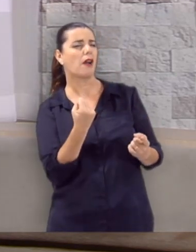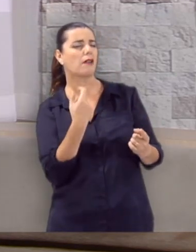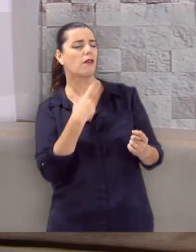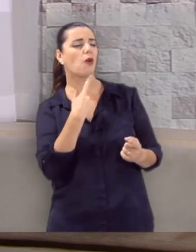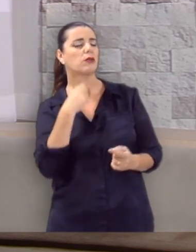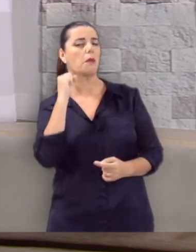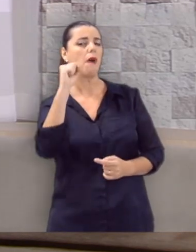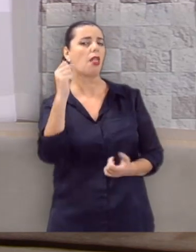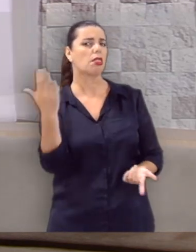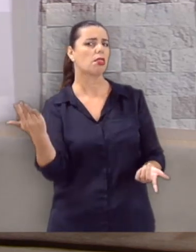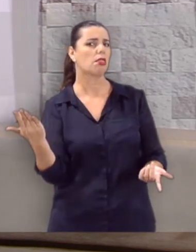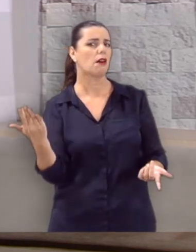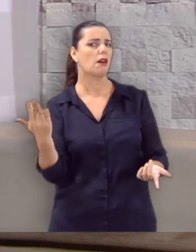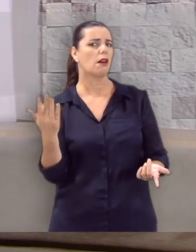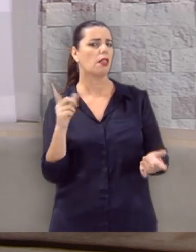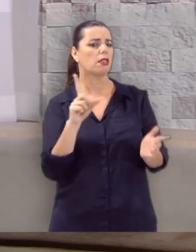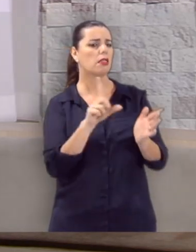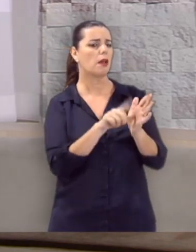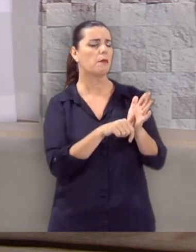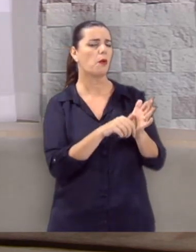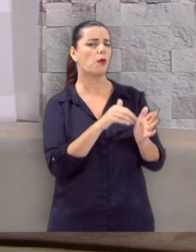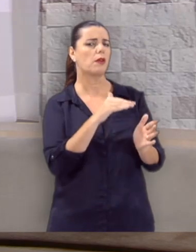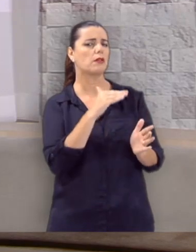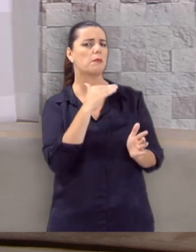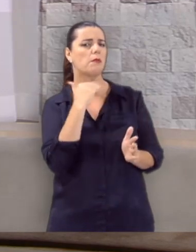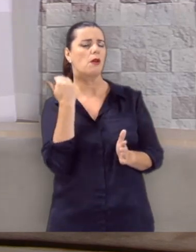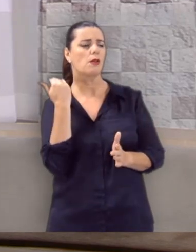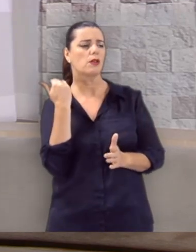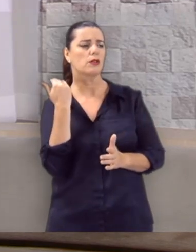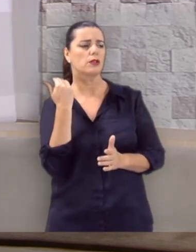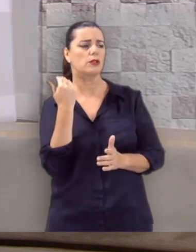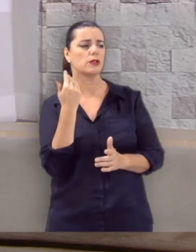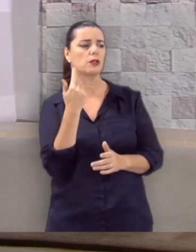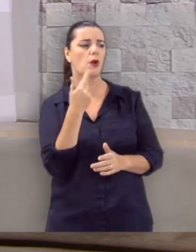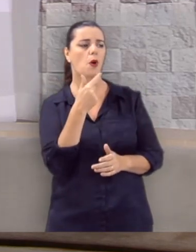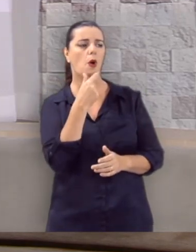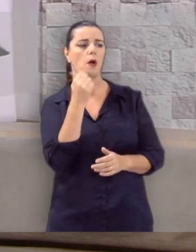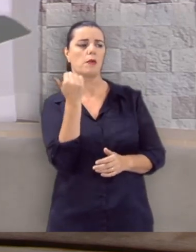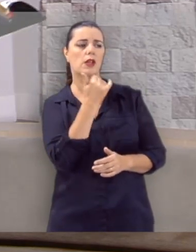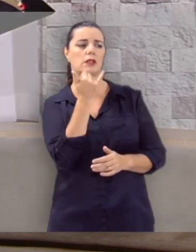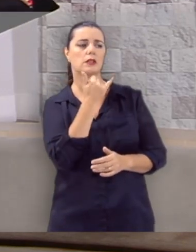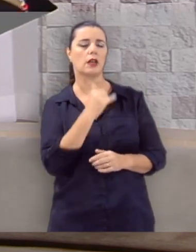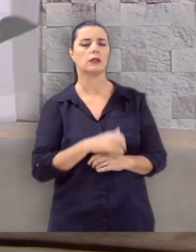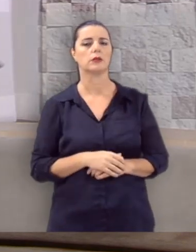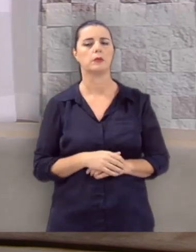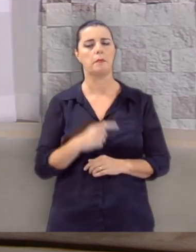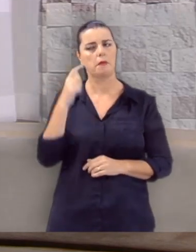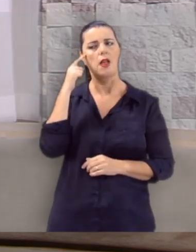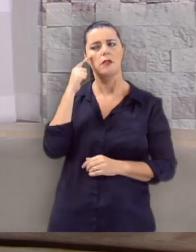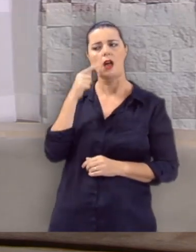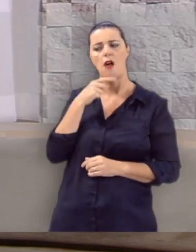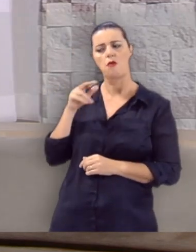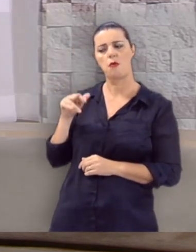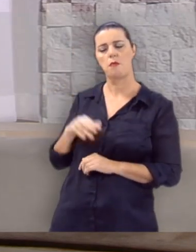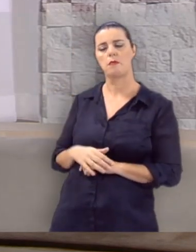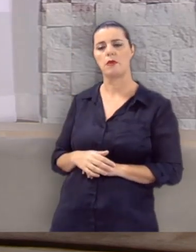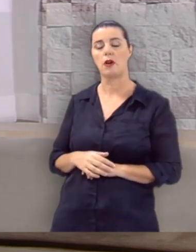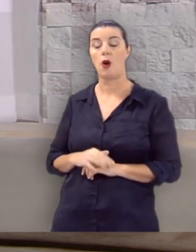muita raiva dele e resolveu matá-lo logo após a morte de Isaac, pensava assim, Esaú.